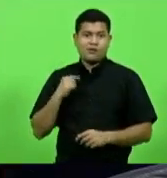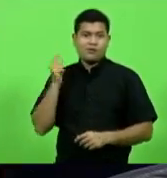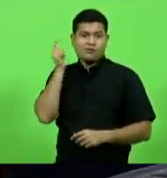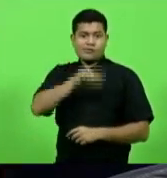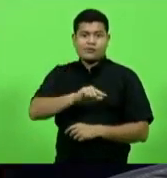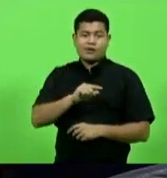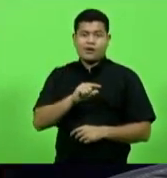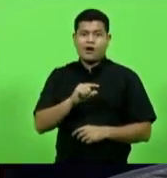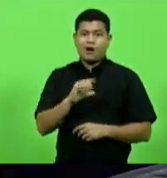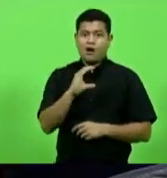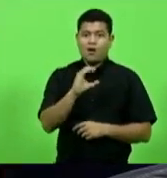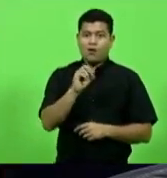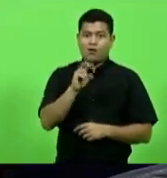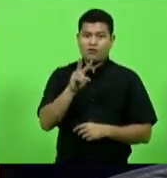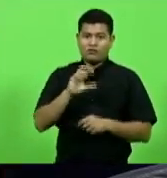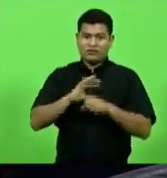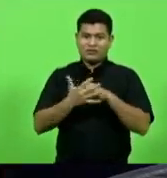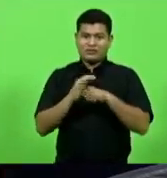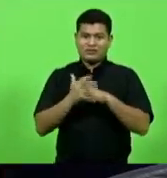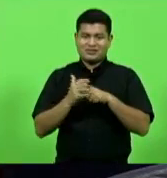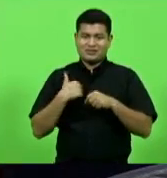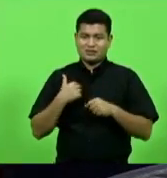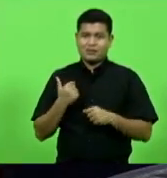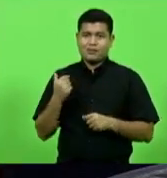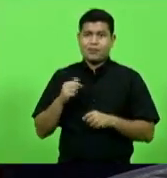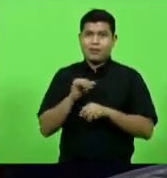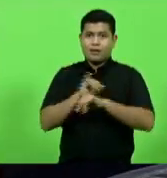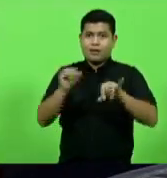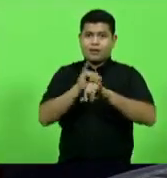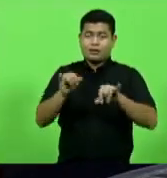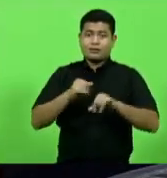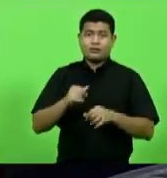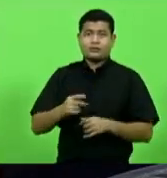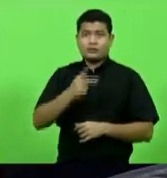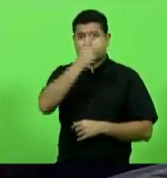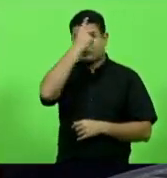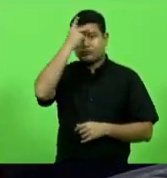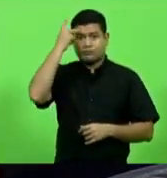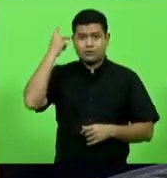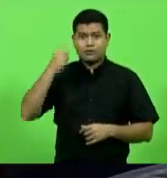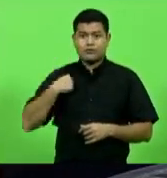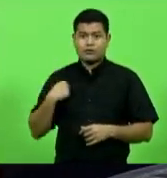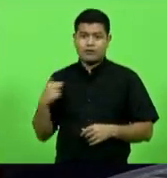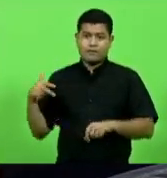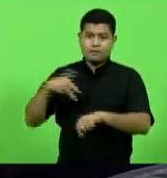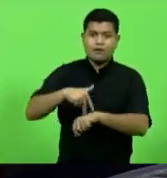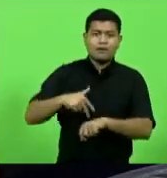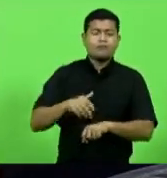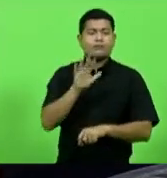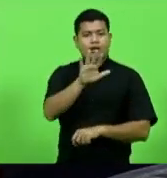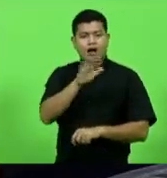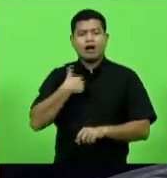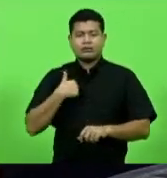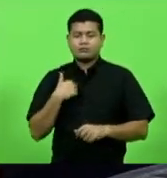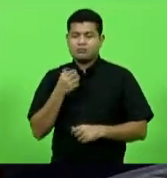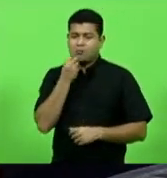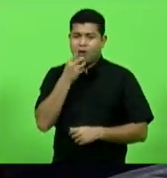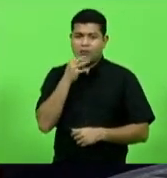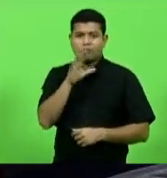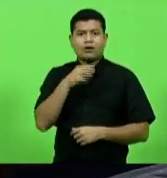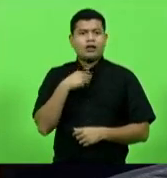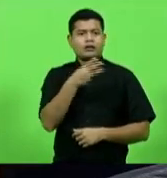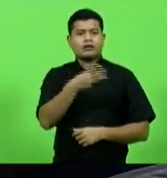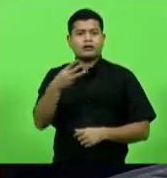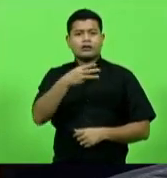anunciasse isso nas nossas redes sociais mesmo assim as pessoas iam perguntar e os 33 milhões qualquer coisa que você posta qualquer coisa que você